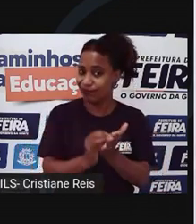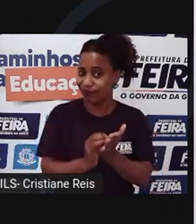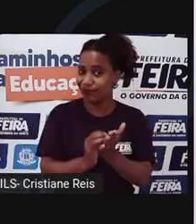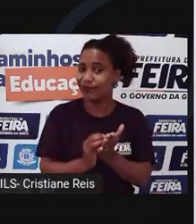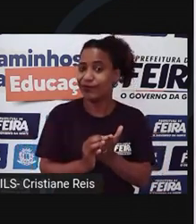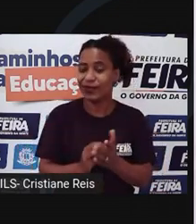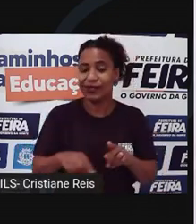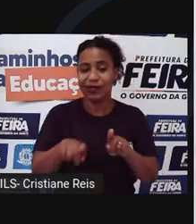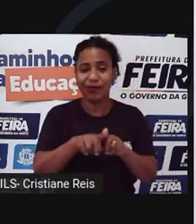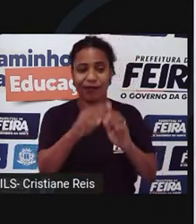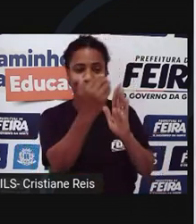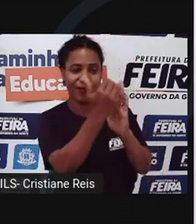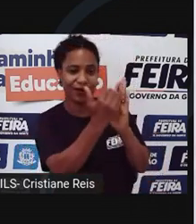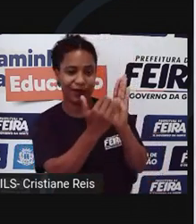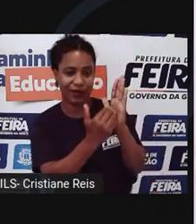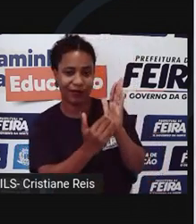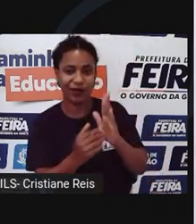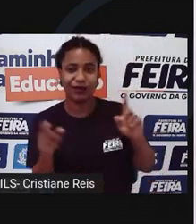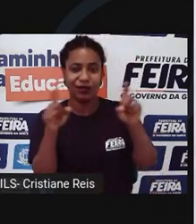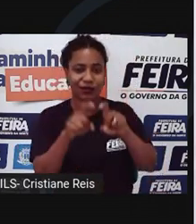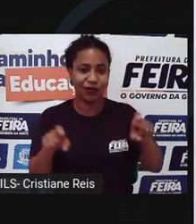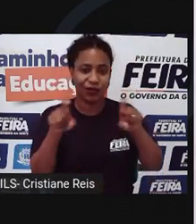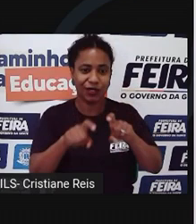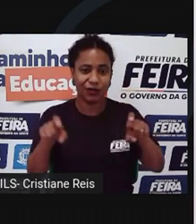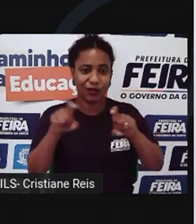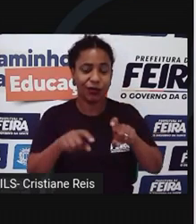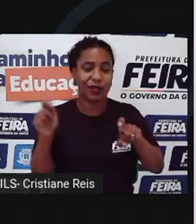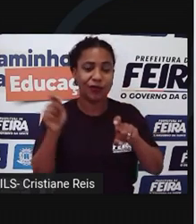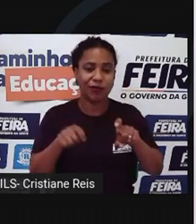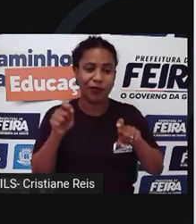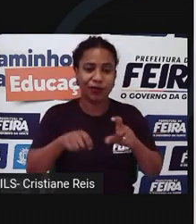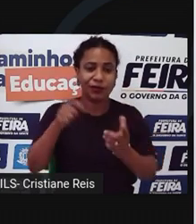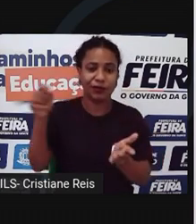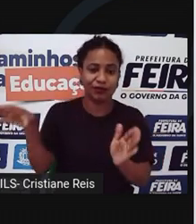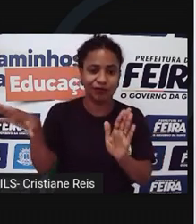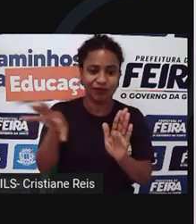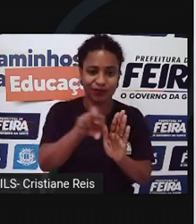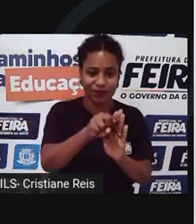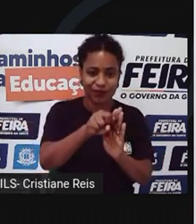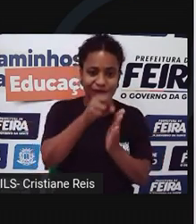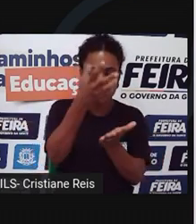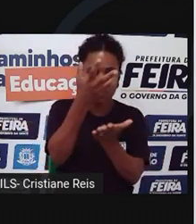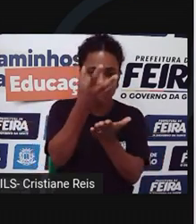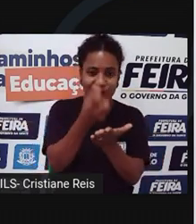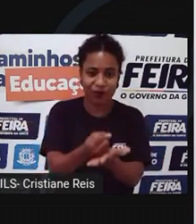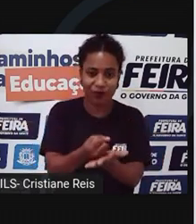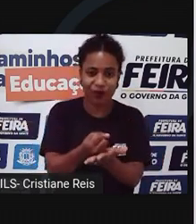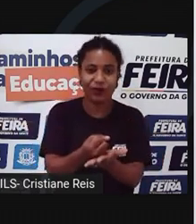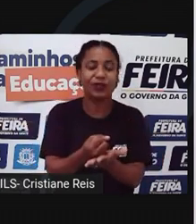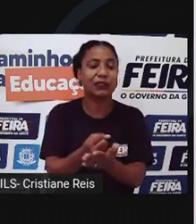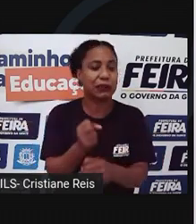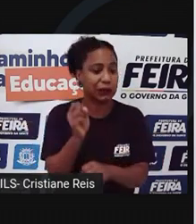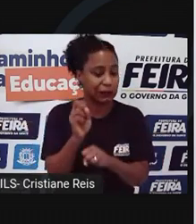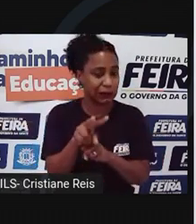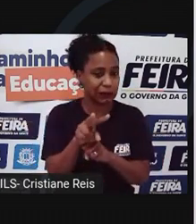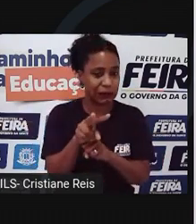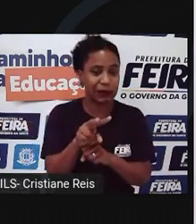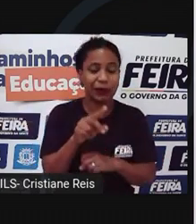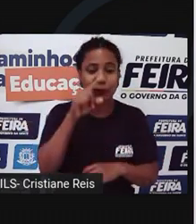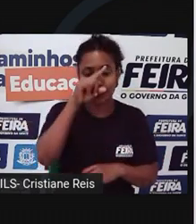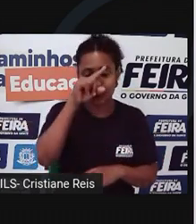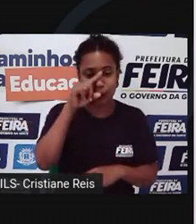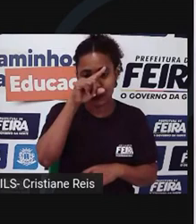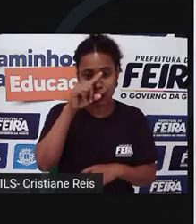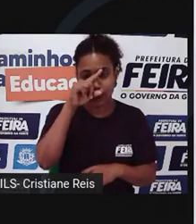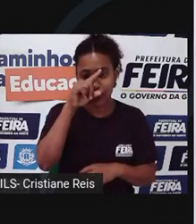programas de computadores destrutivos, que tem como principal representante os vírus informáticos, artigos